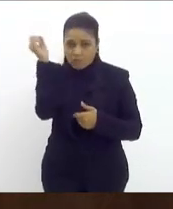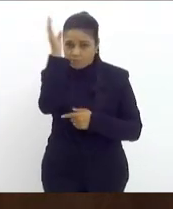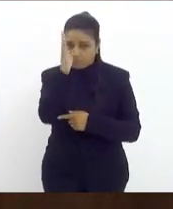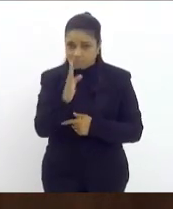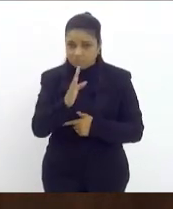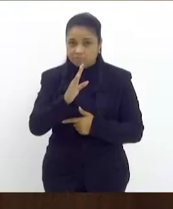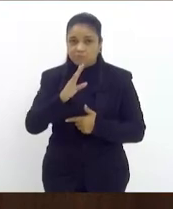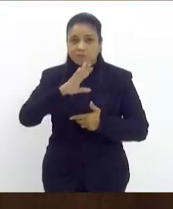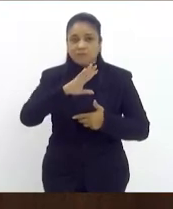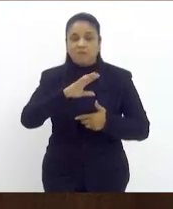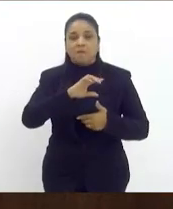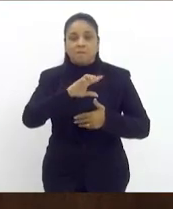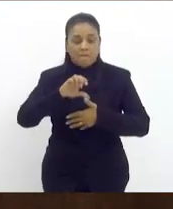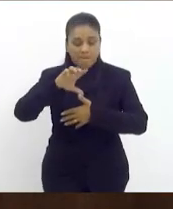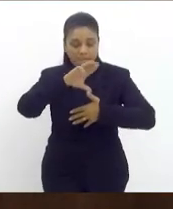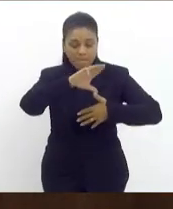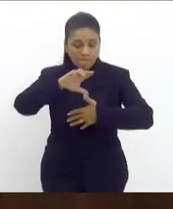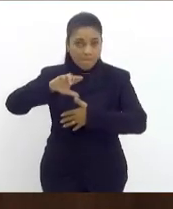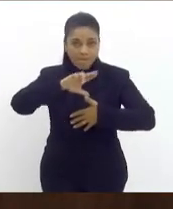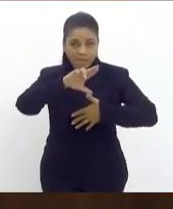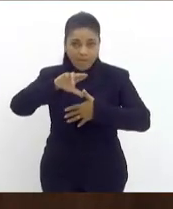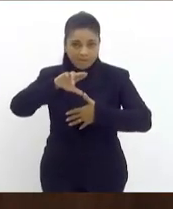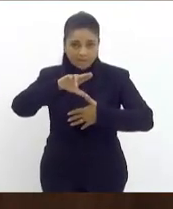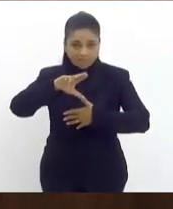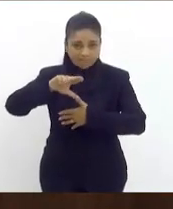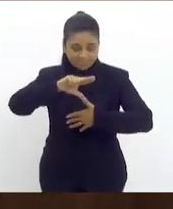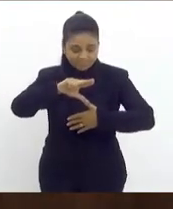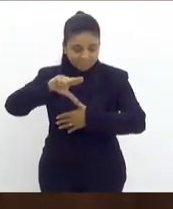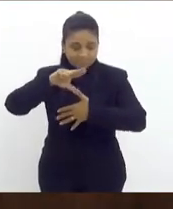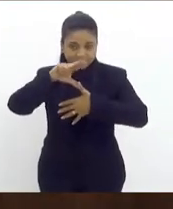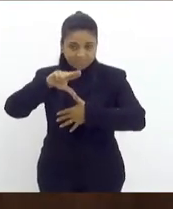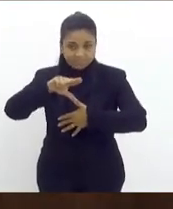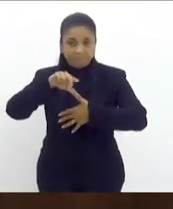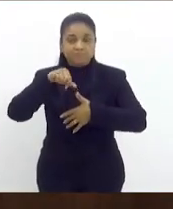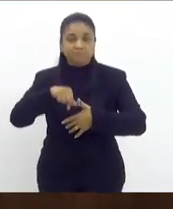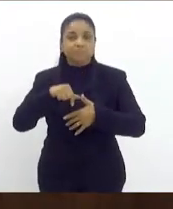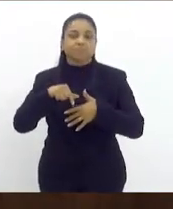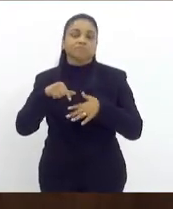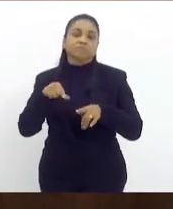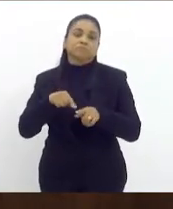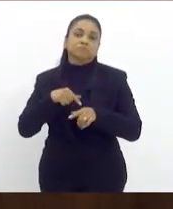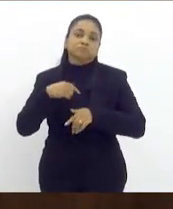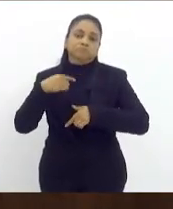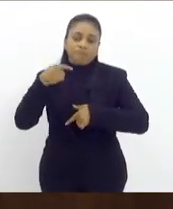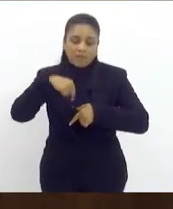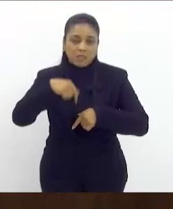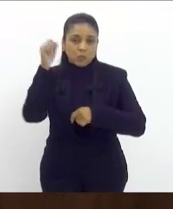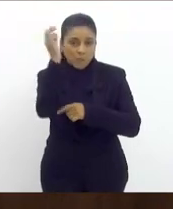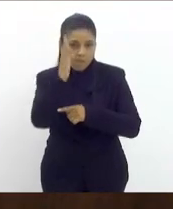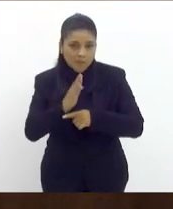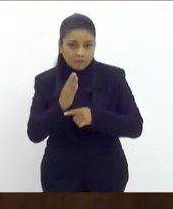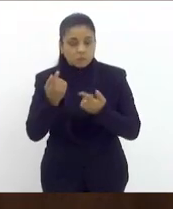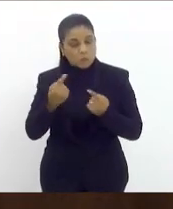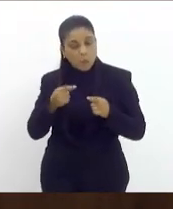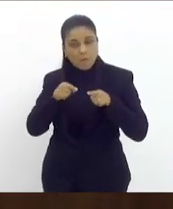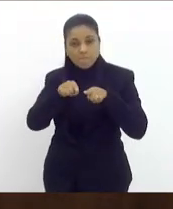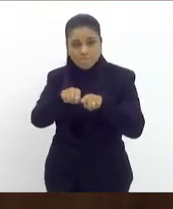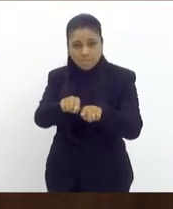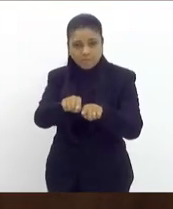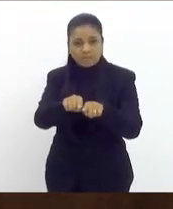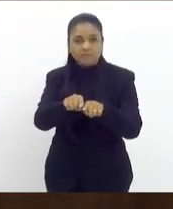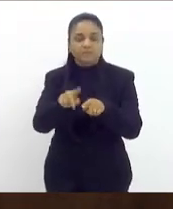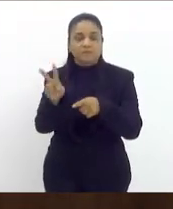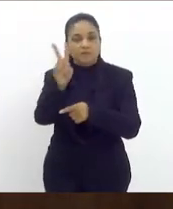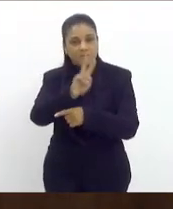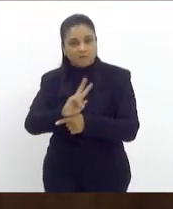Latina no âmbito internacional como um todo é capaz de produzir para o nosso país inclusive através de parcerias com a